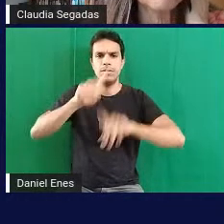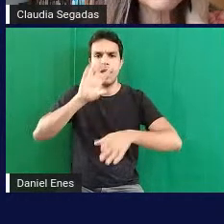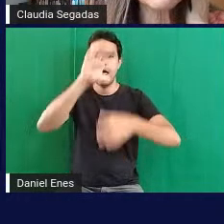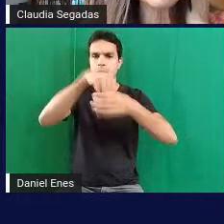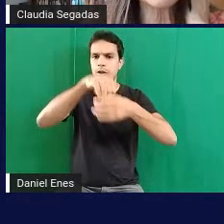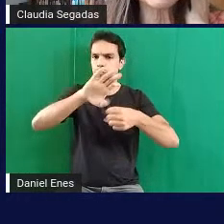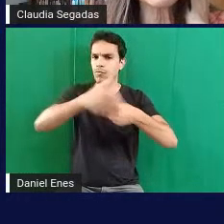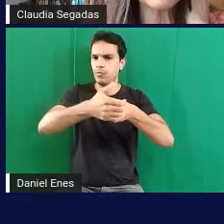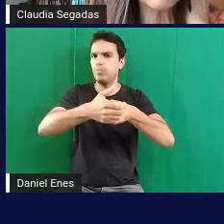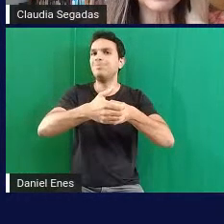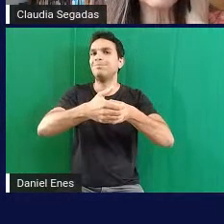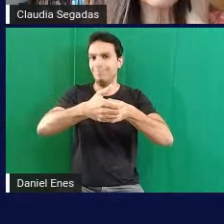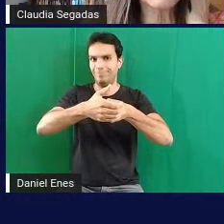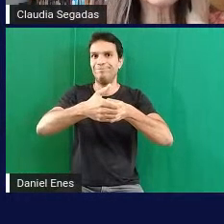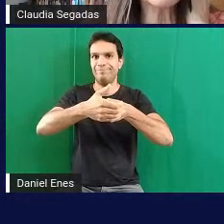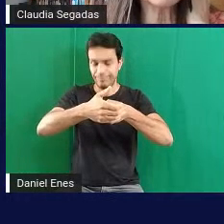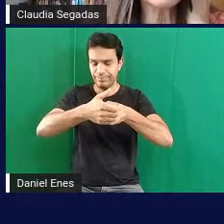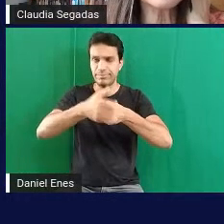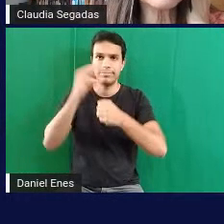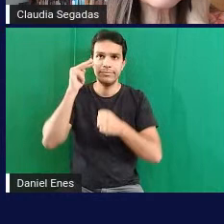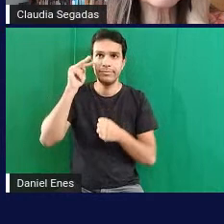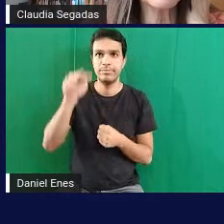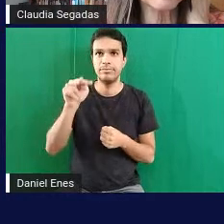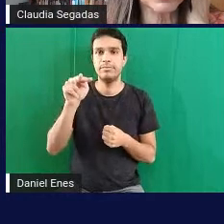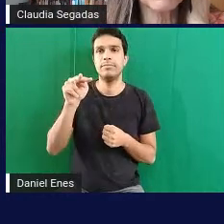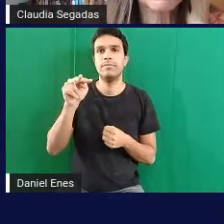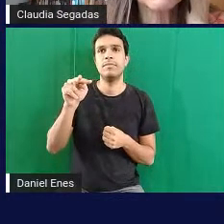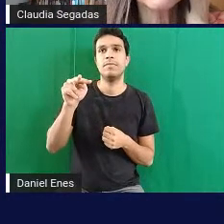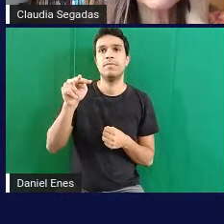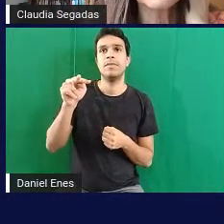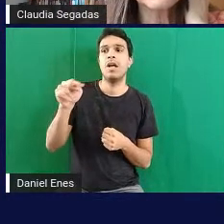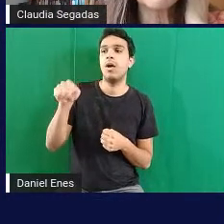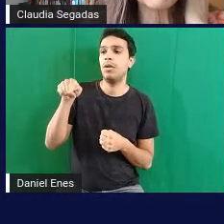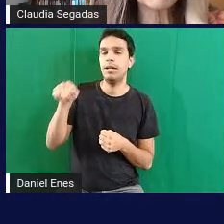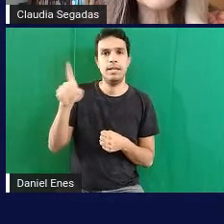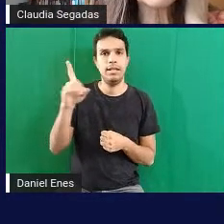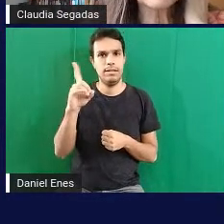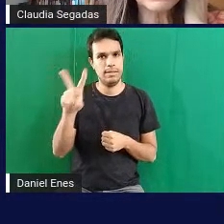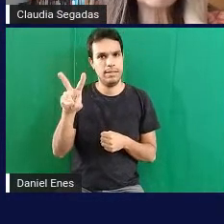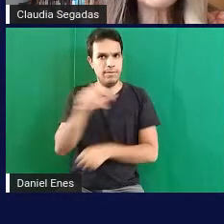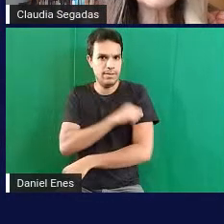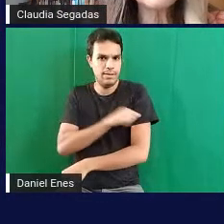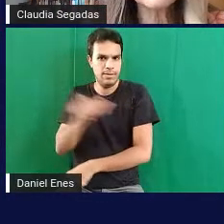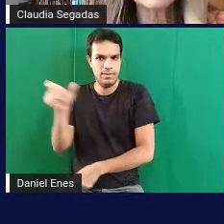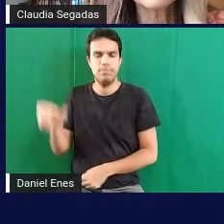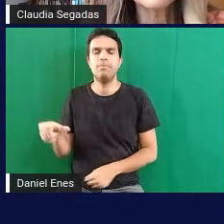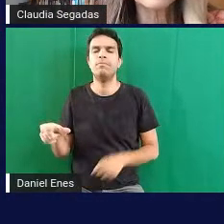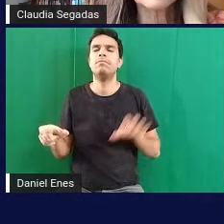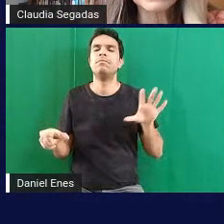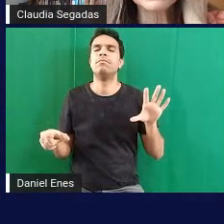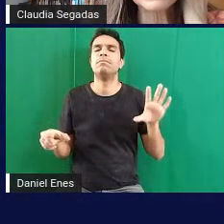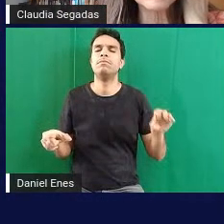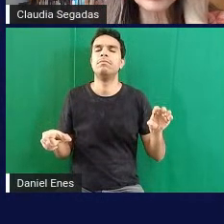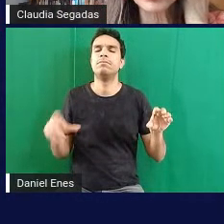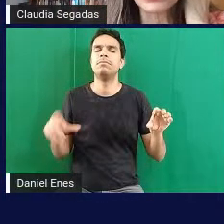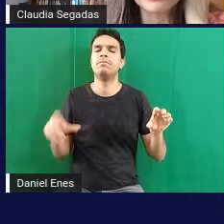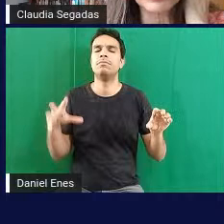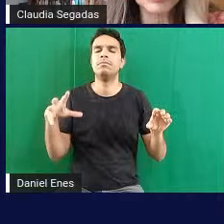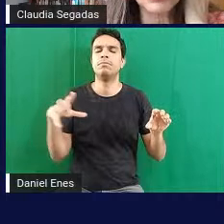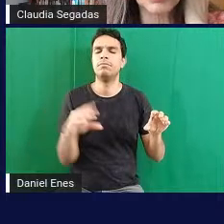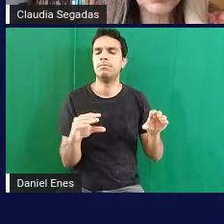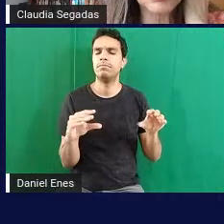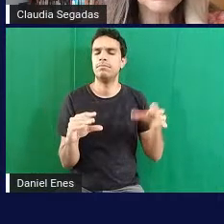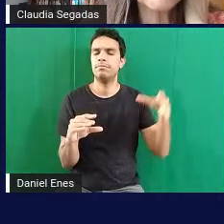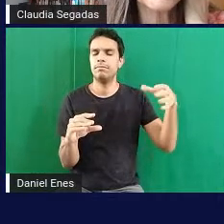vocês estão vendo aí o aluno com deficiência visual ele é palpando a pilha da caixa